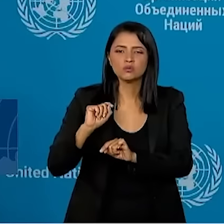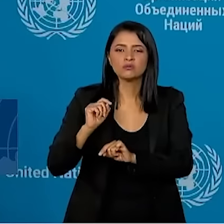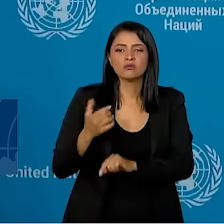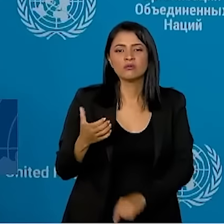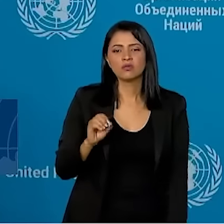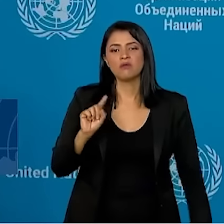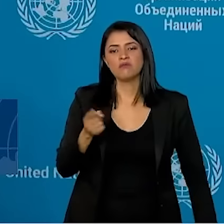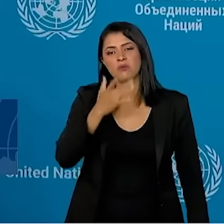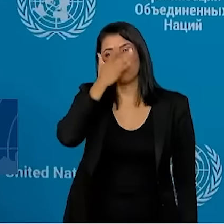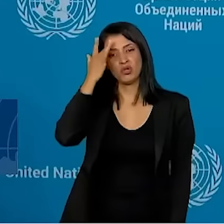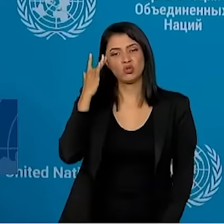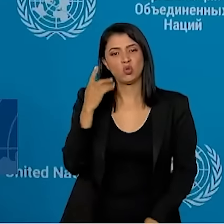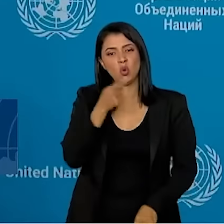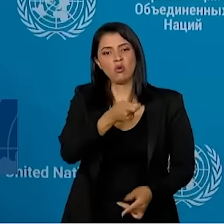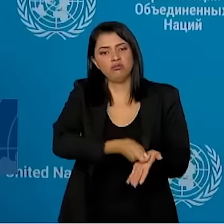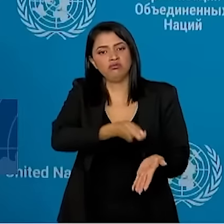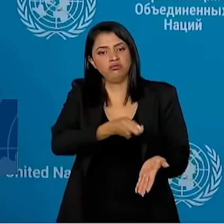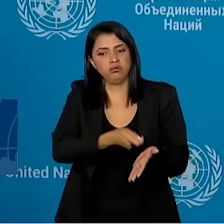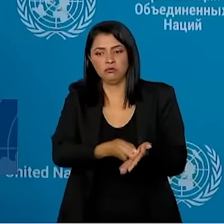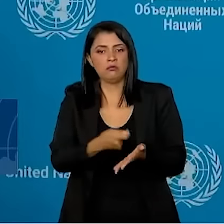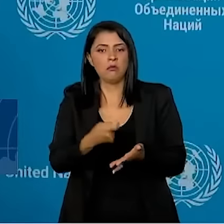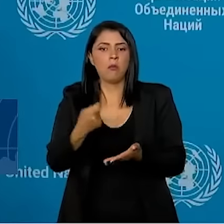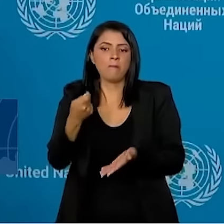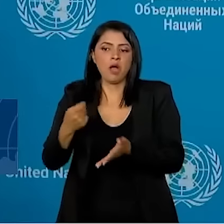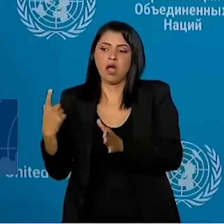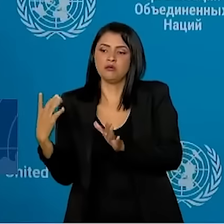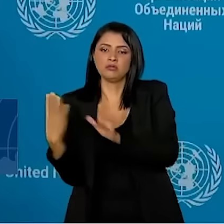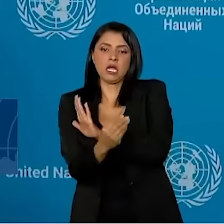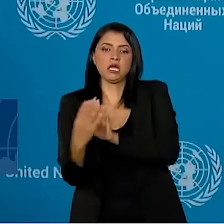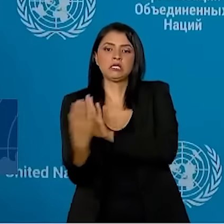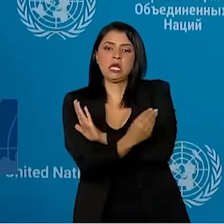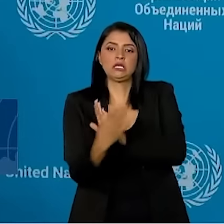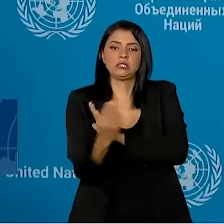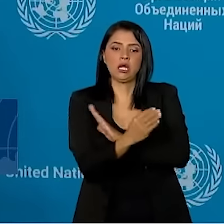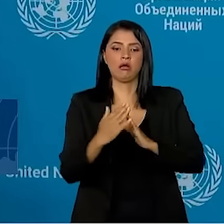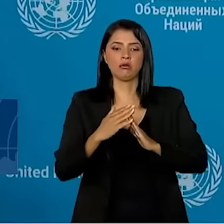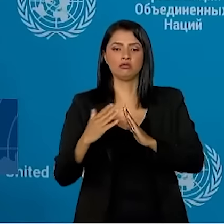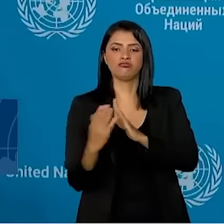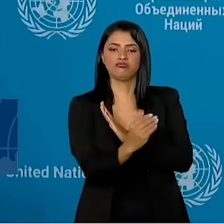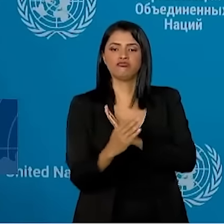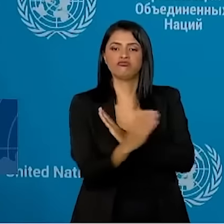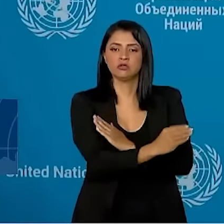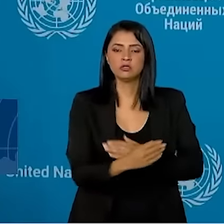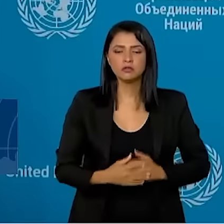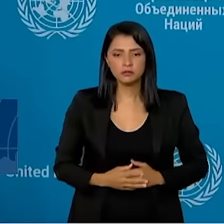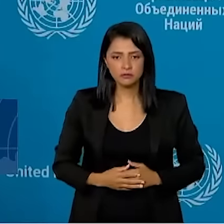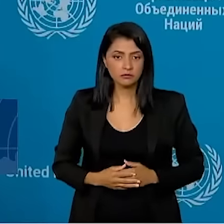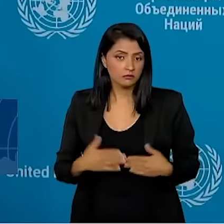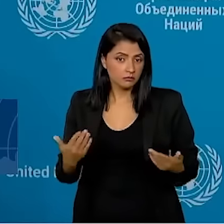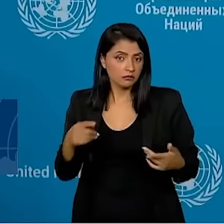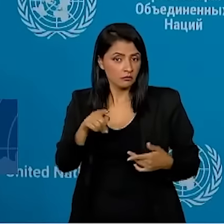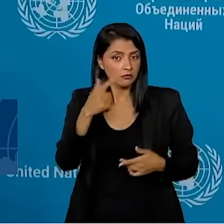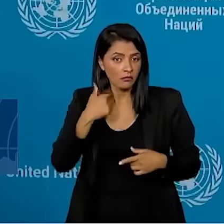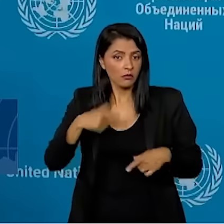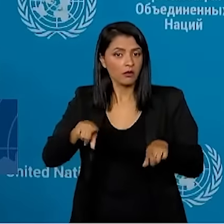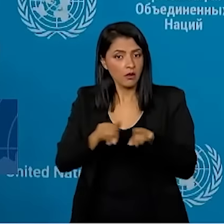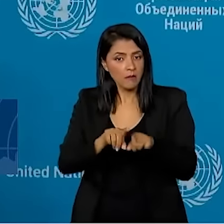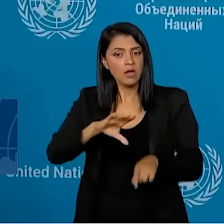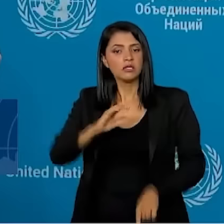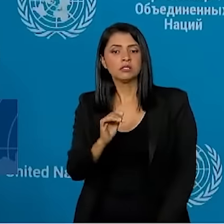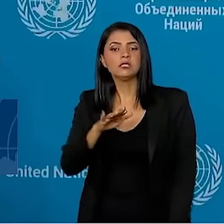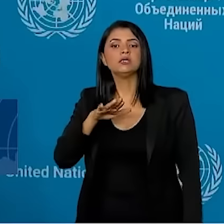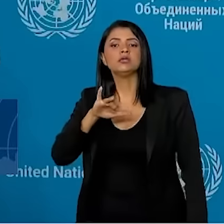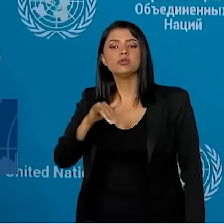10 mil pessoas forçadas a recuar, a exasiar suas casas. Ou seja, esse é o mundo. Além do que na Cisjordânia também,